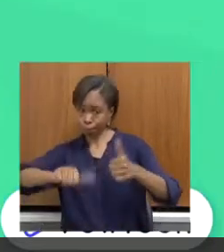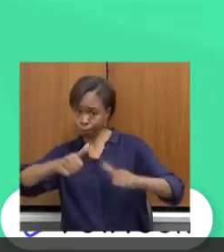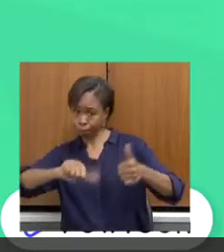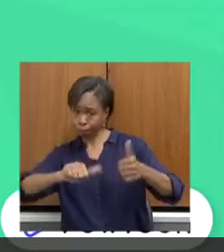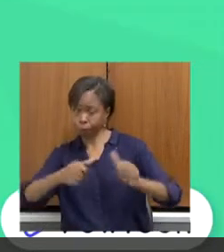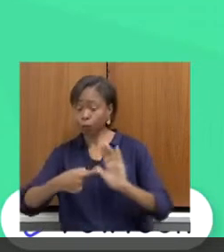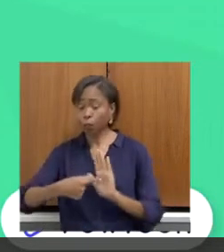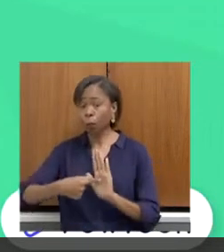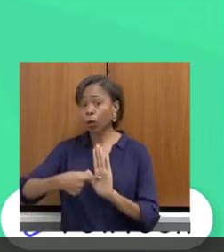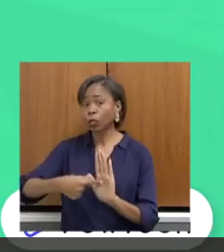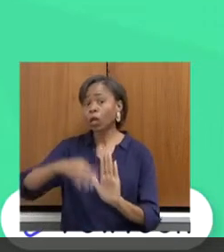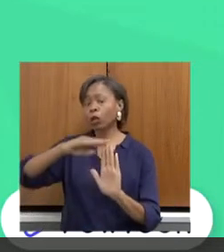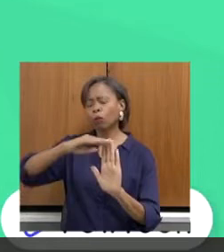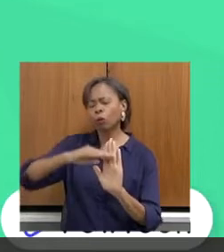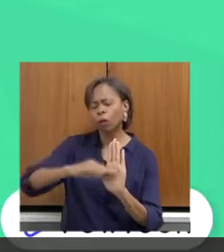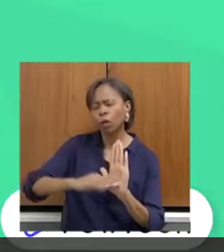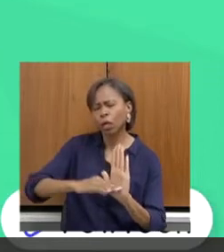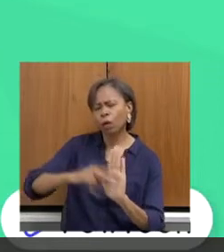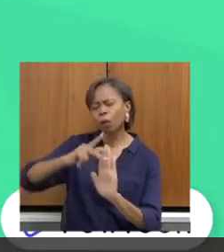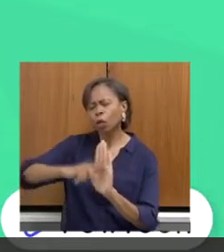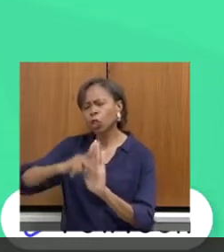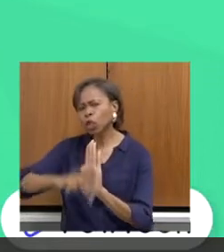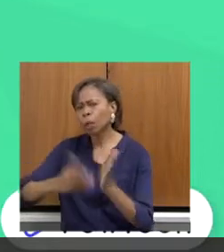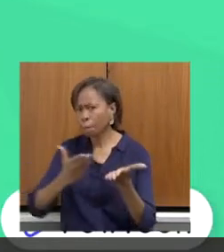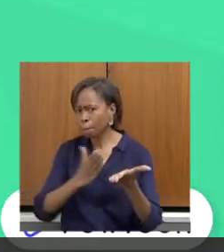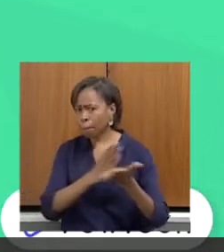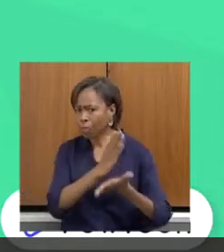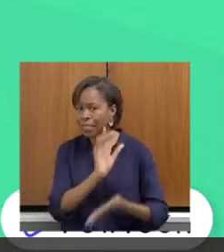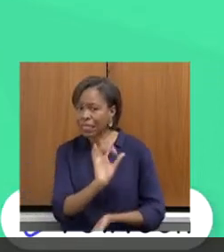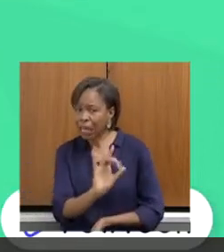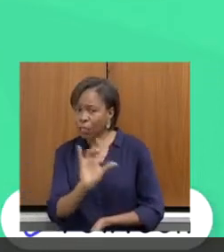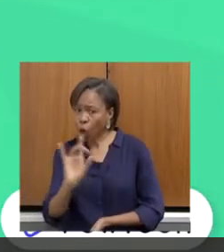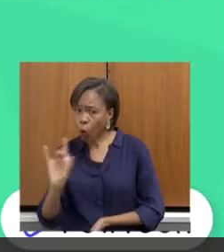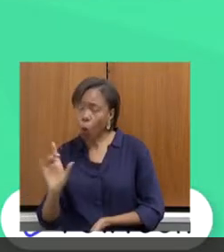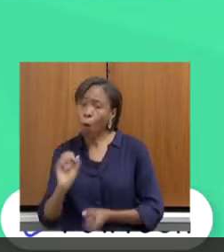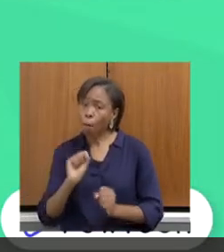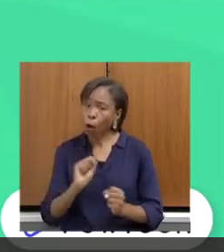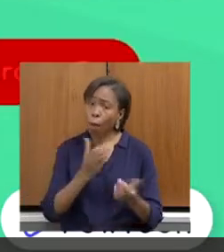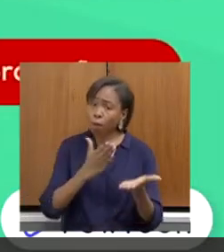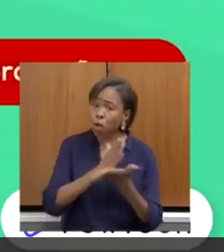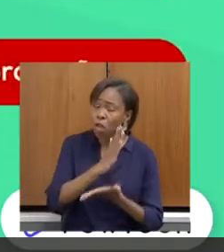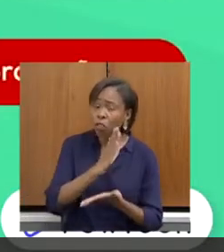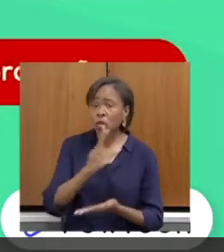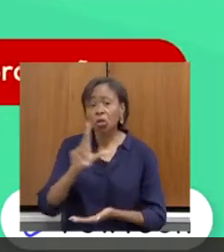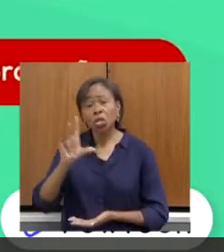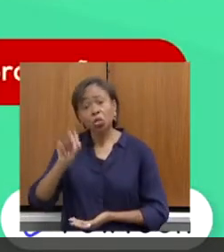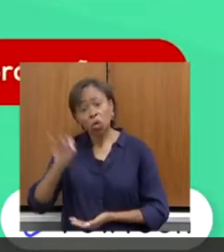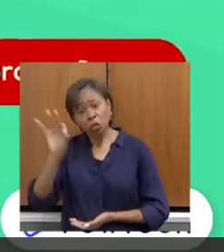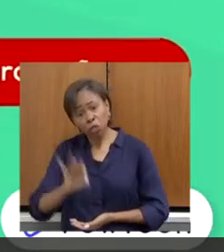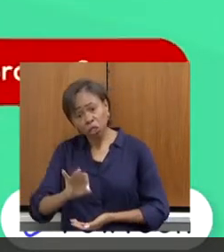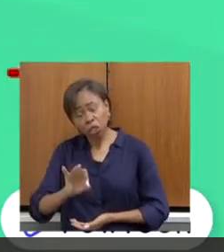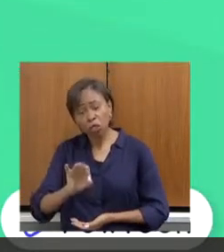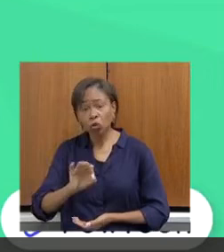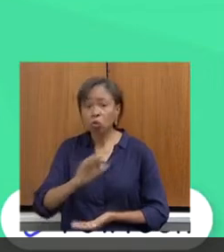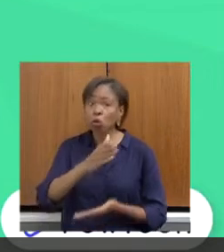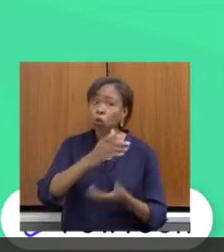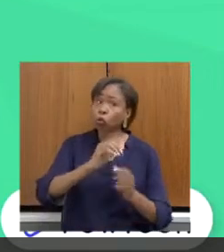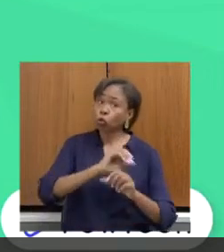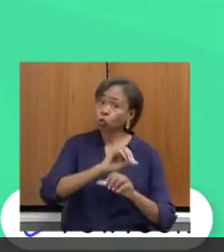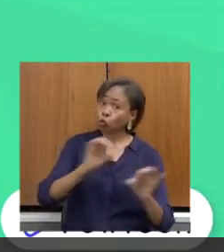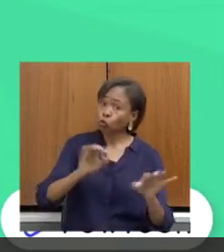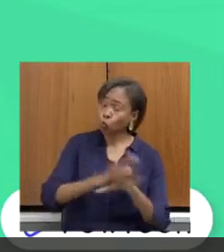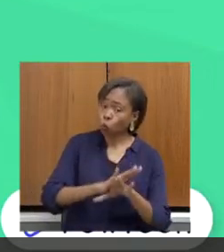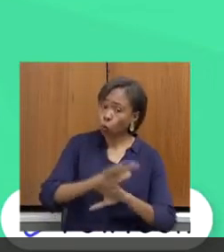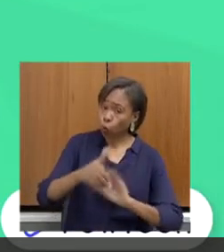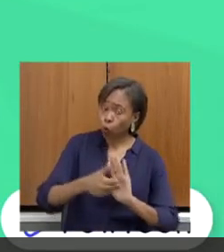amostragem dos programas e projetos comprovados, sendo que cada um pode ser aprovado totalmente ou parcialmente, ou reprovado. As aprovações são